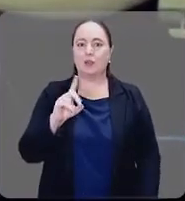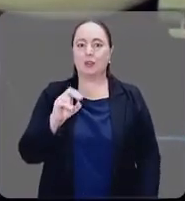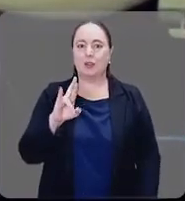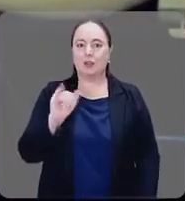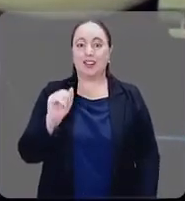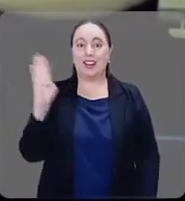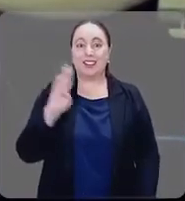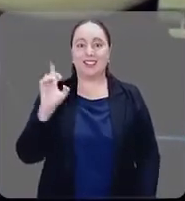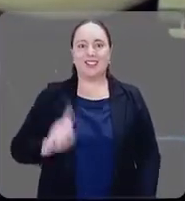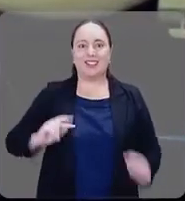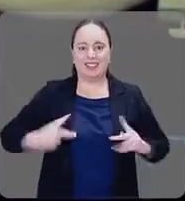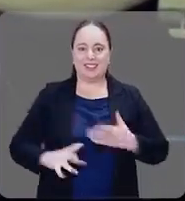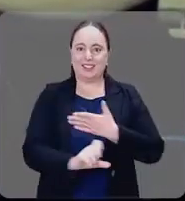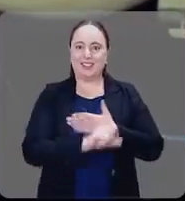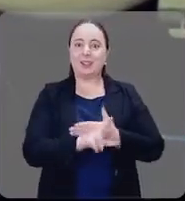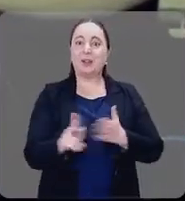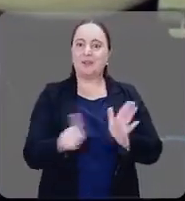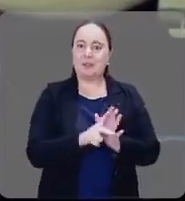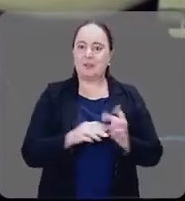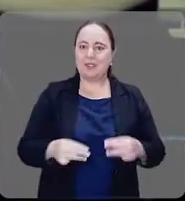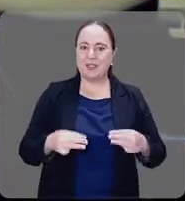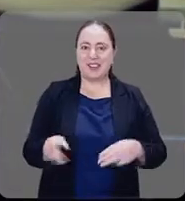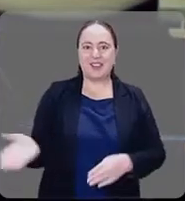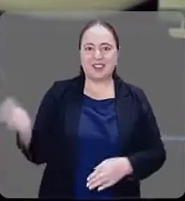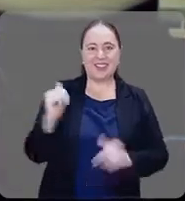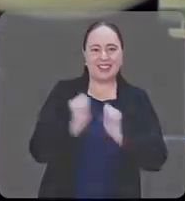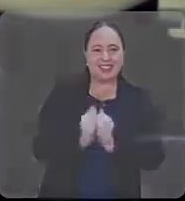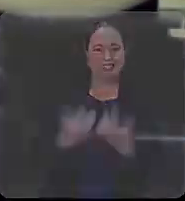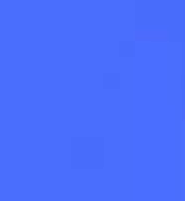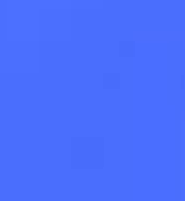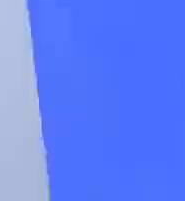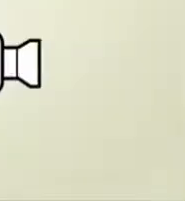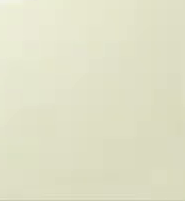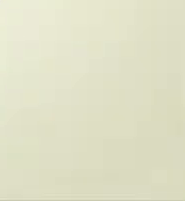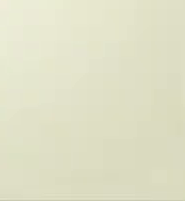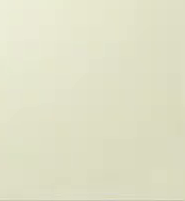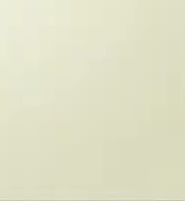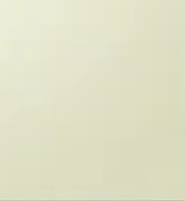Direitos Humanos, que compõe o nosso ministério. Vem com a gente, vem!